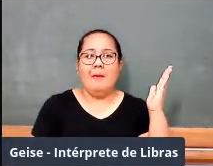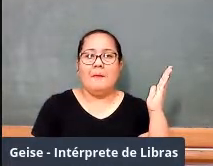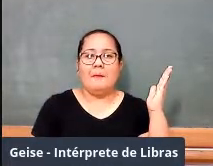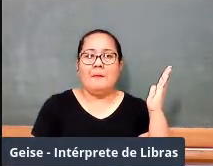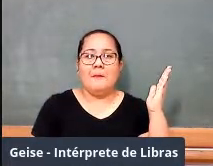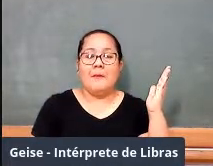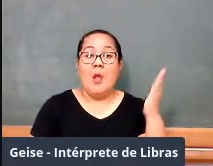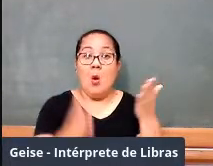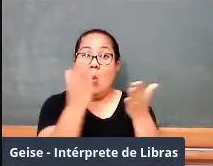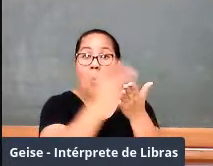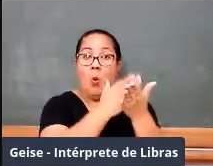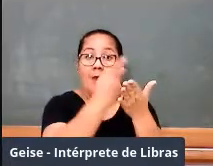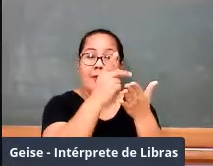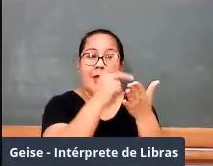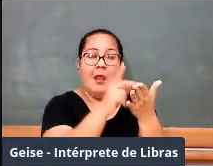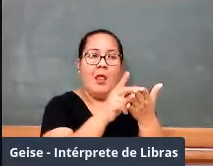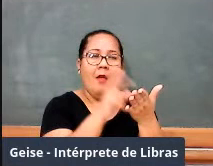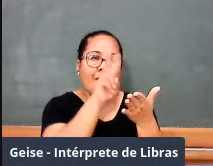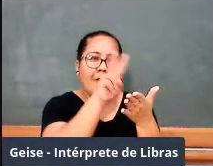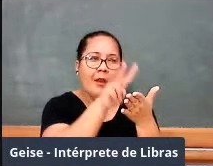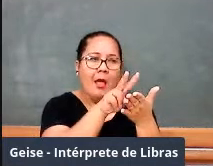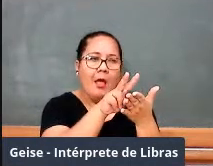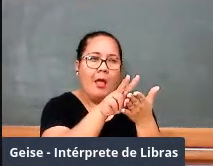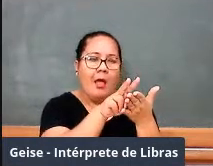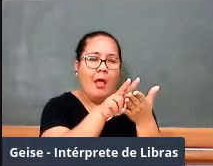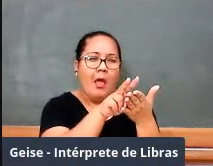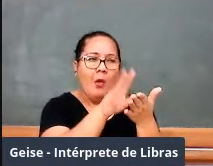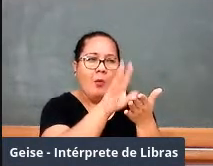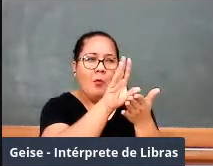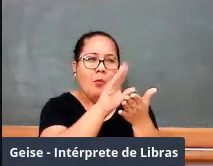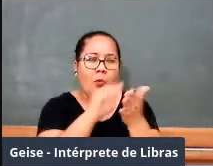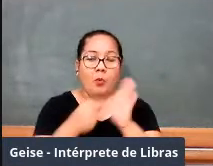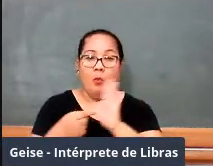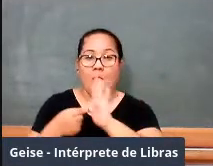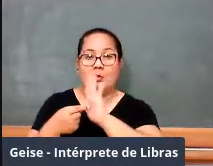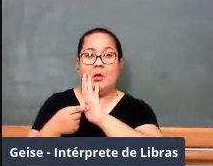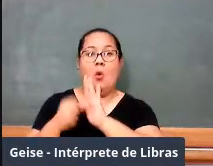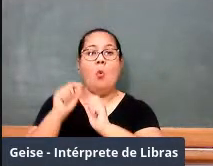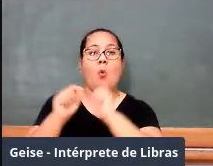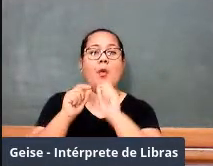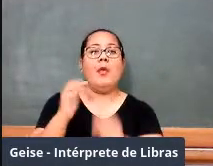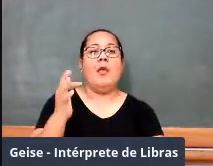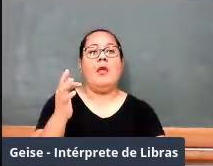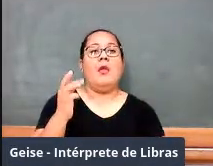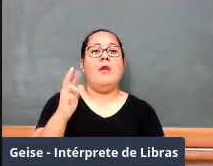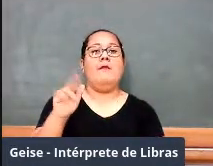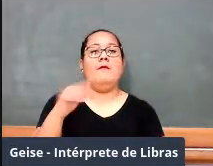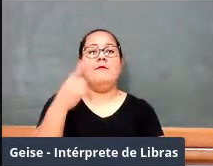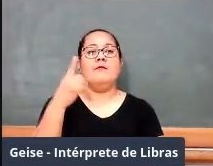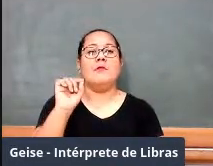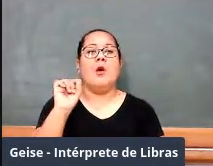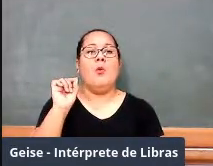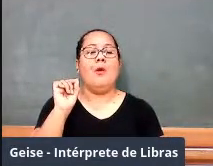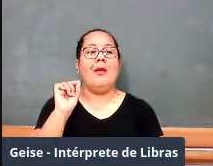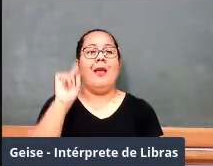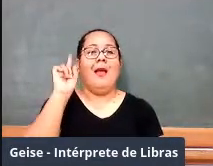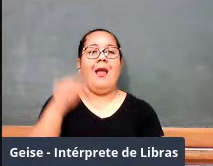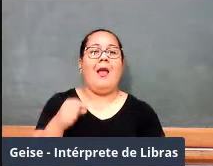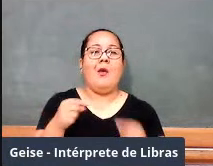veja como é que ele escolarizava a noção de função. Ele falava assim, noção de função ele articulava com a ideia de